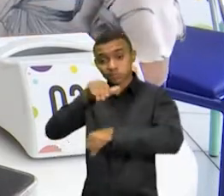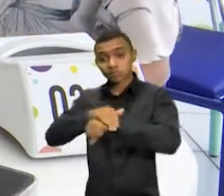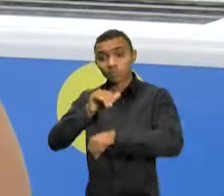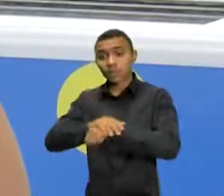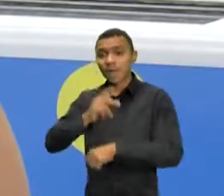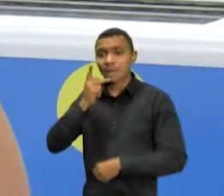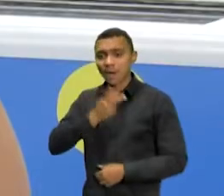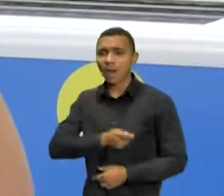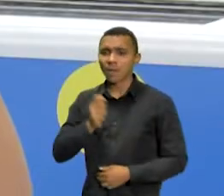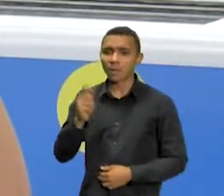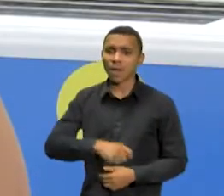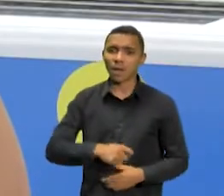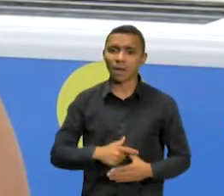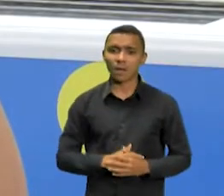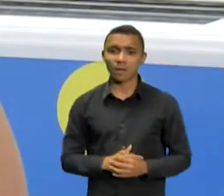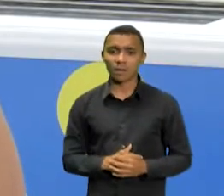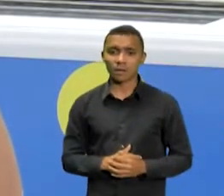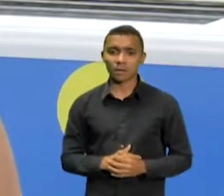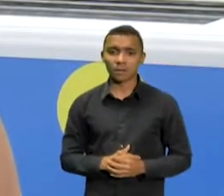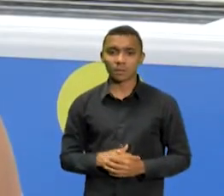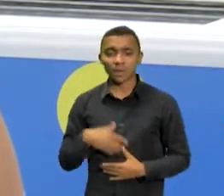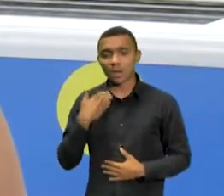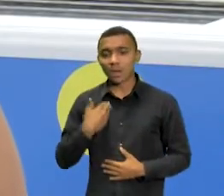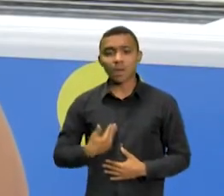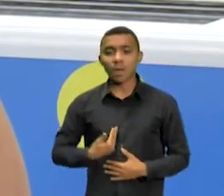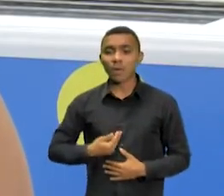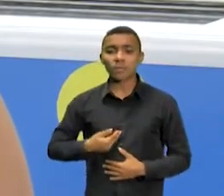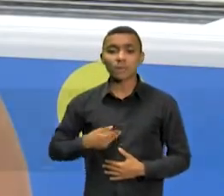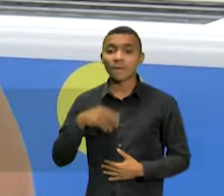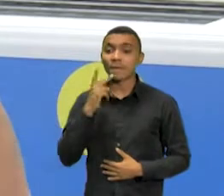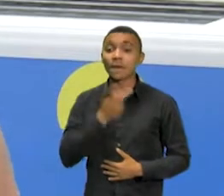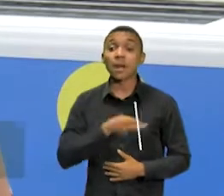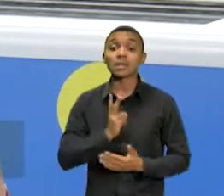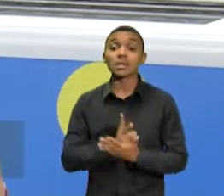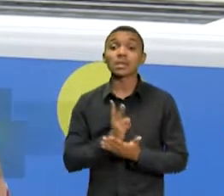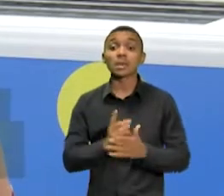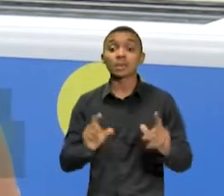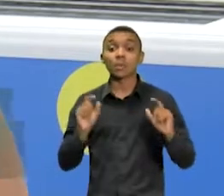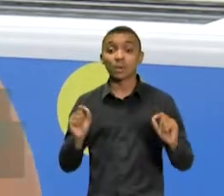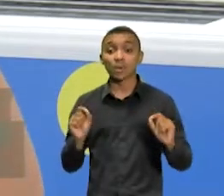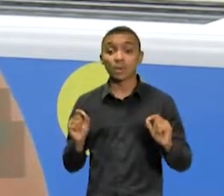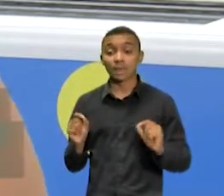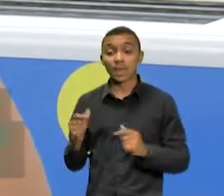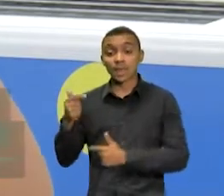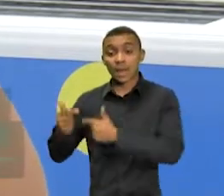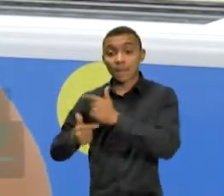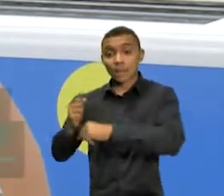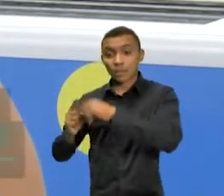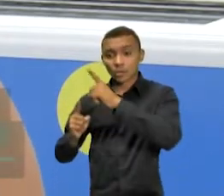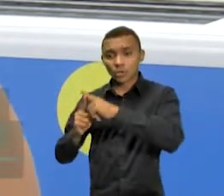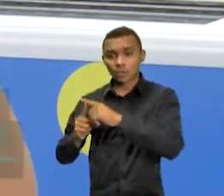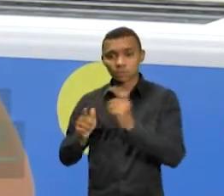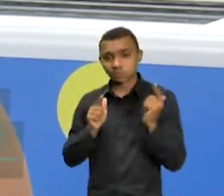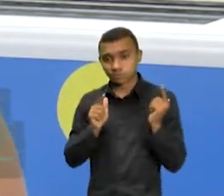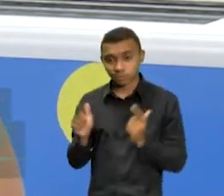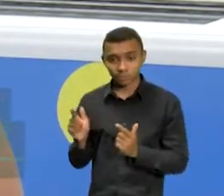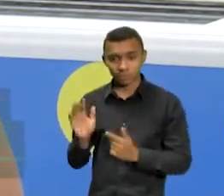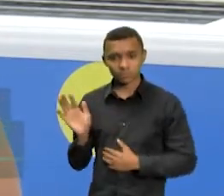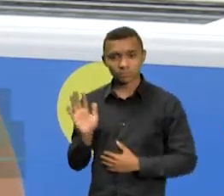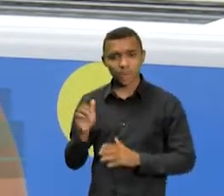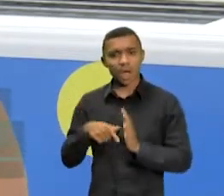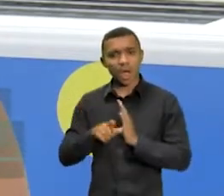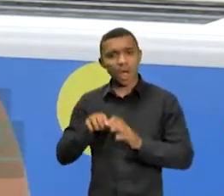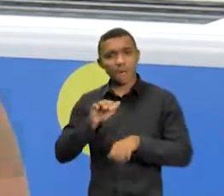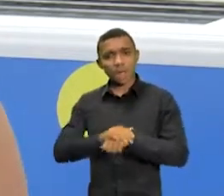potencial. Eu digo sempre que cargo não te define. O que define é realmente a sua força,